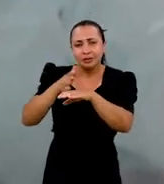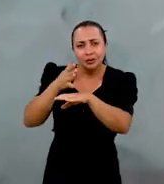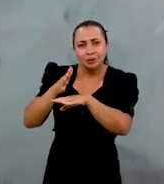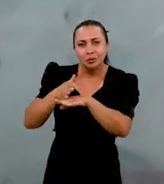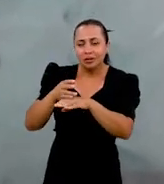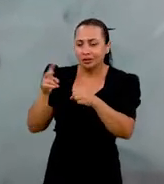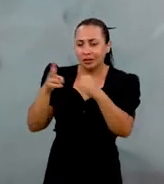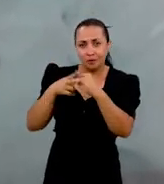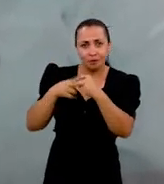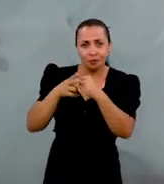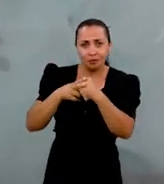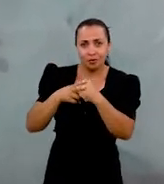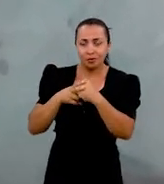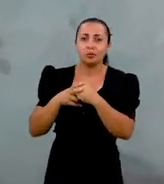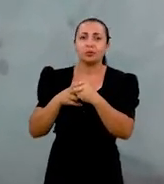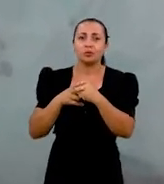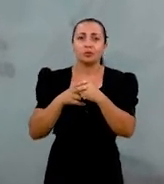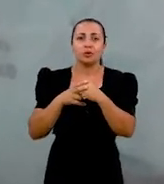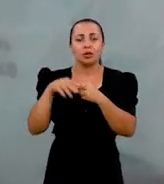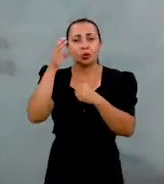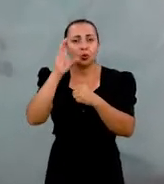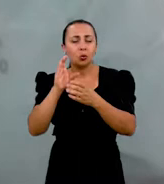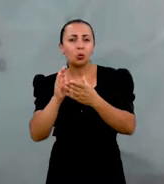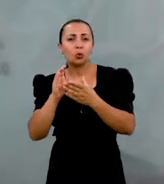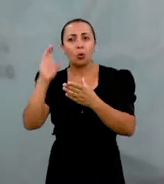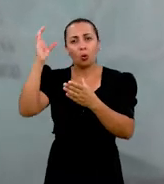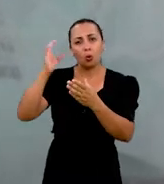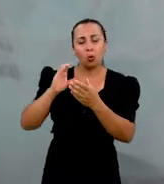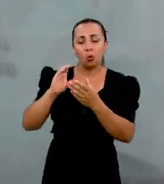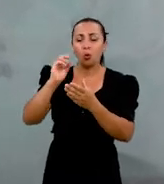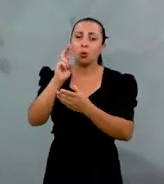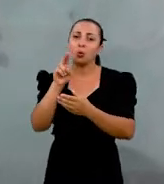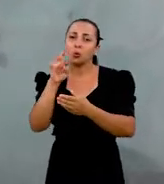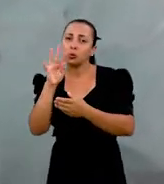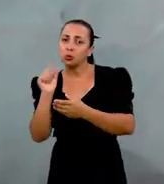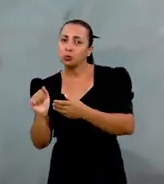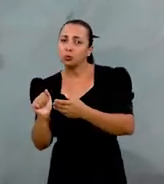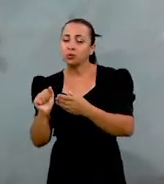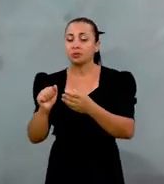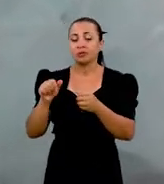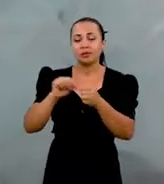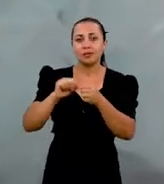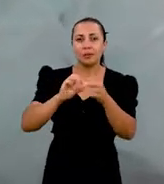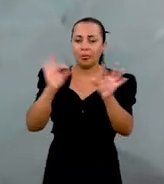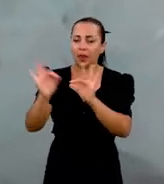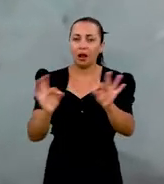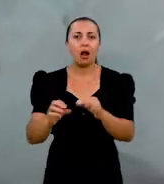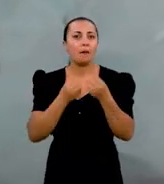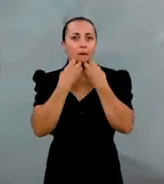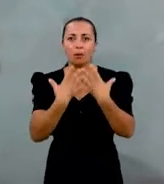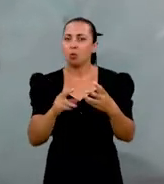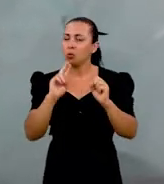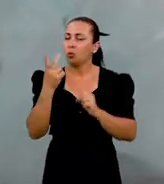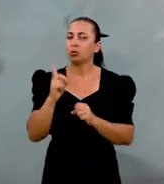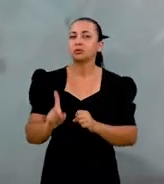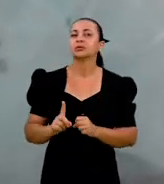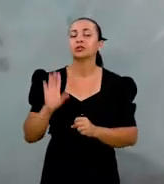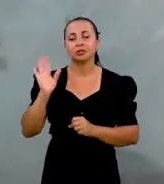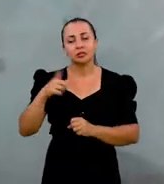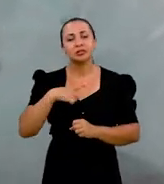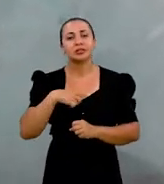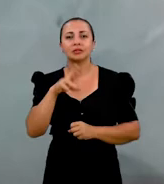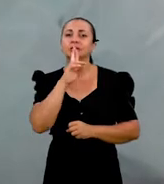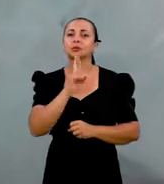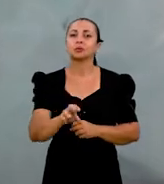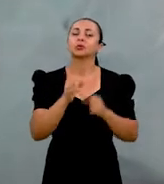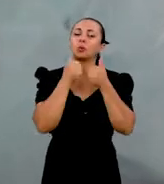vitro, da referida doença na cultura, e para ver se tem um controle eficiente ou não. Nós